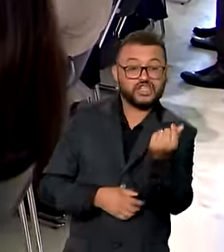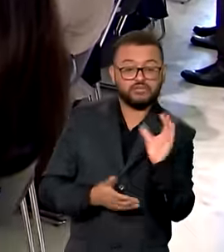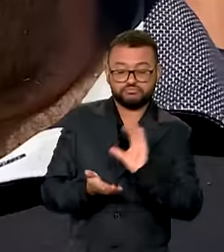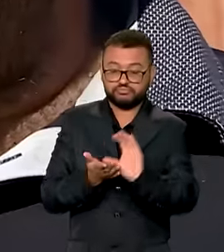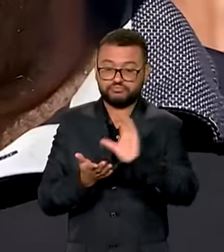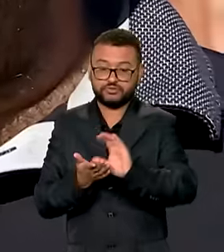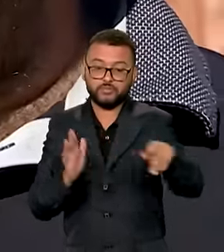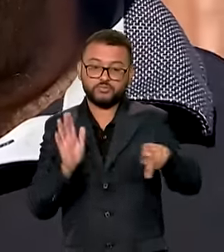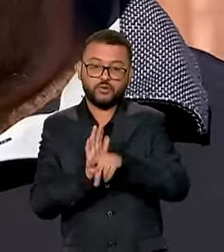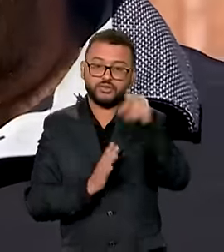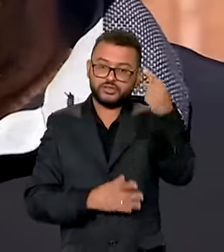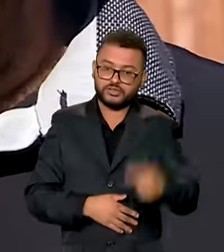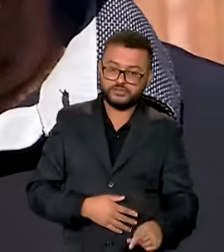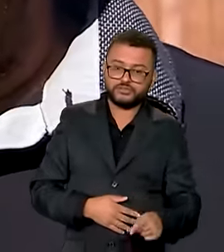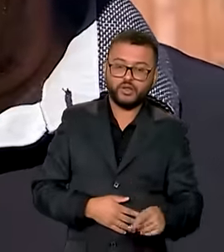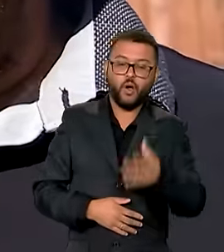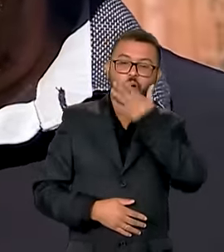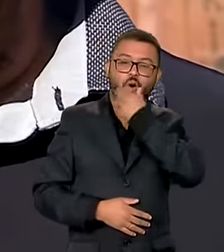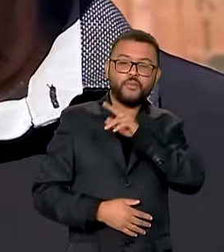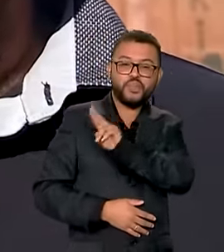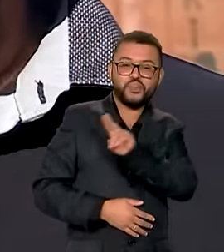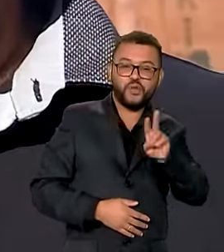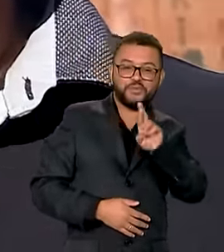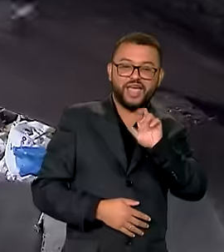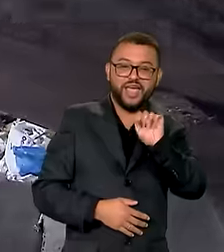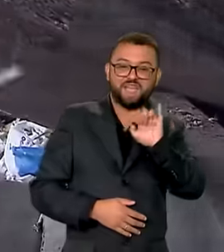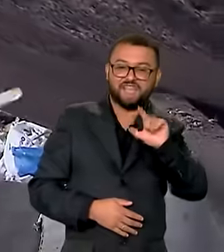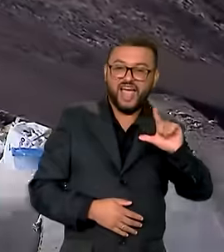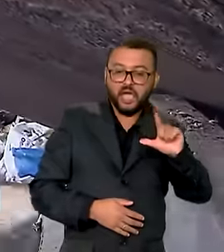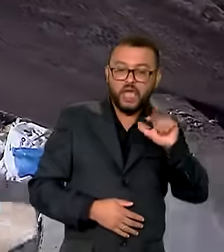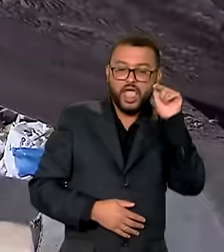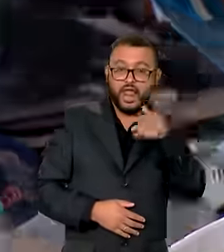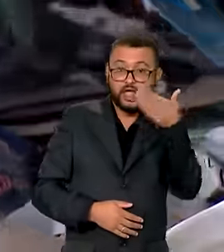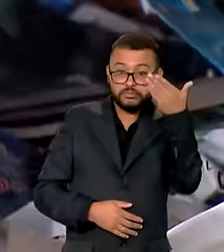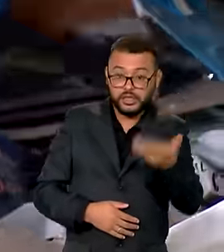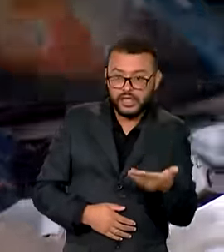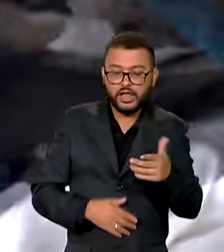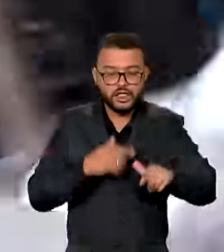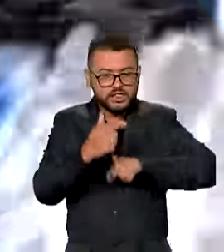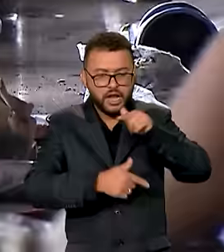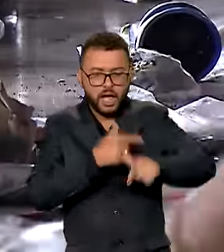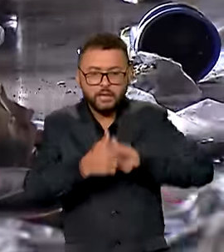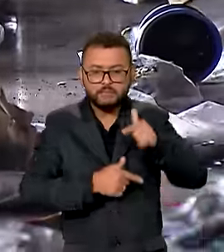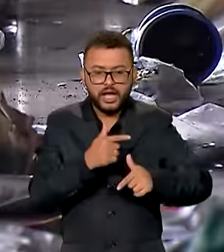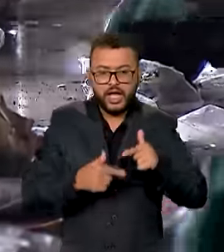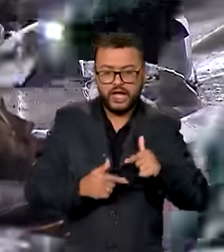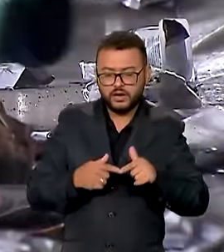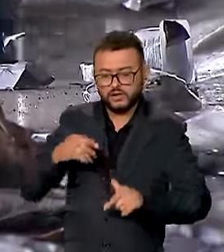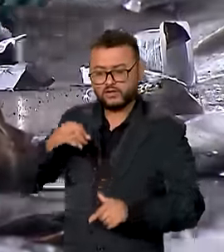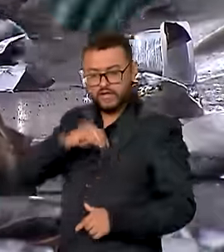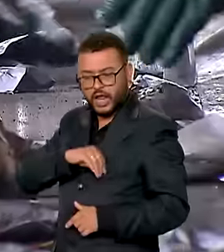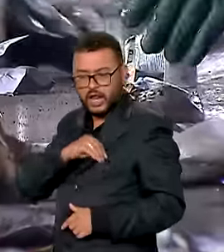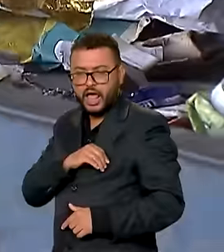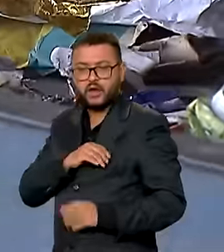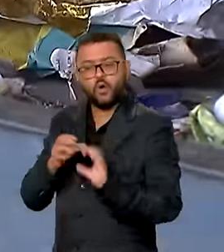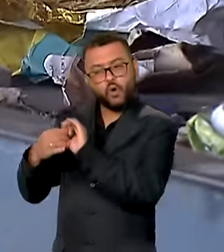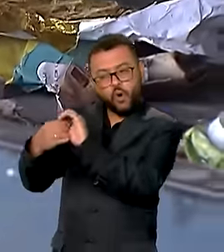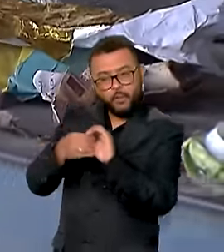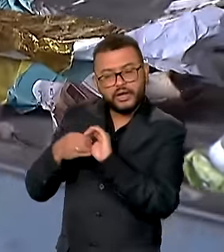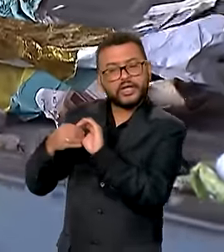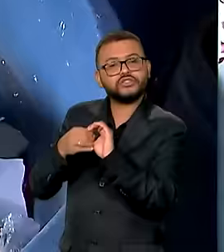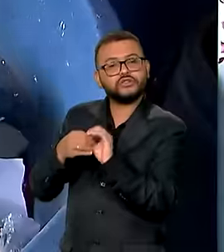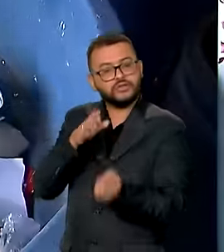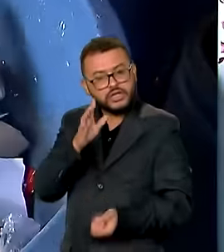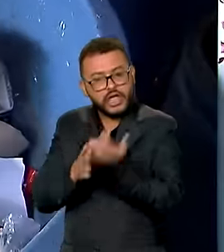anunciado aqui. Para o Rafael, as medidas contribuem para estimular trabalho e renda em cooperativas e associações de